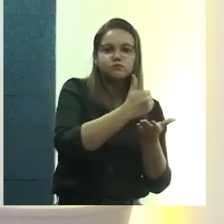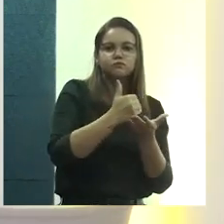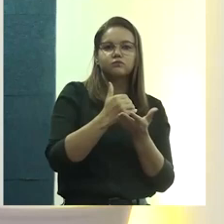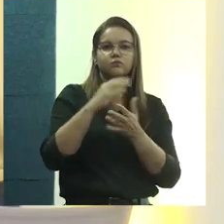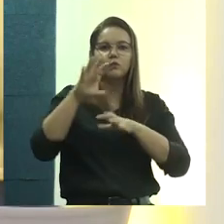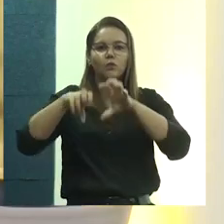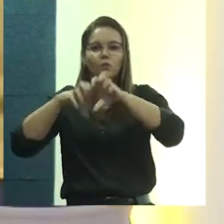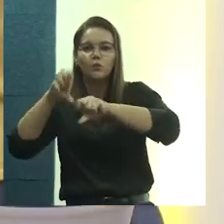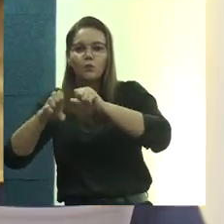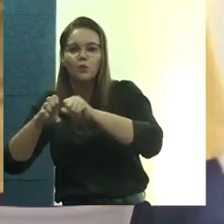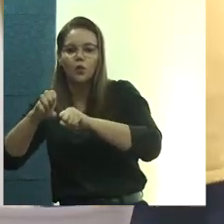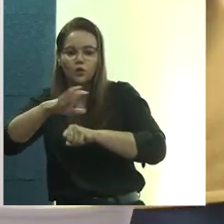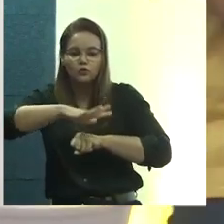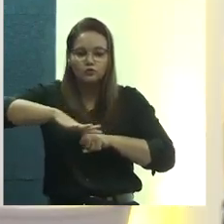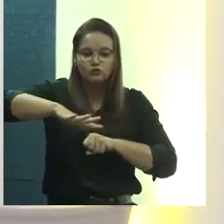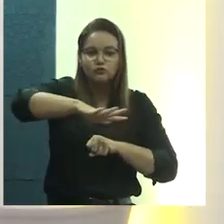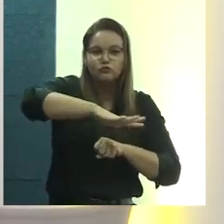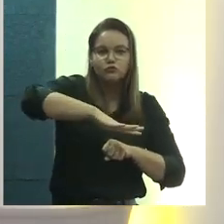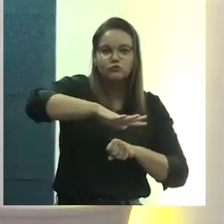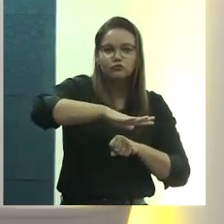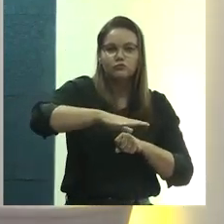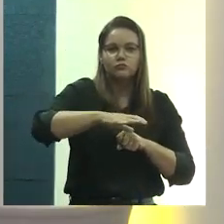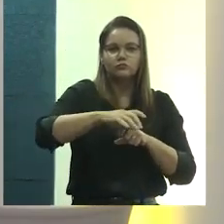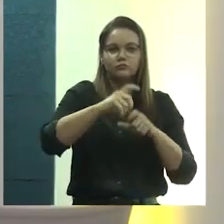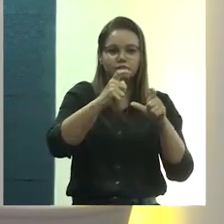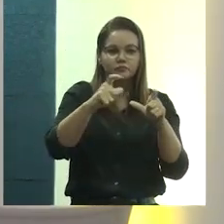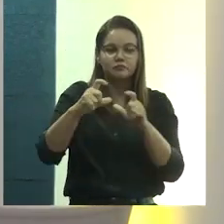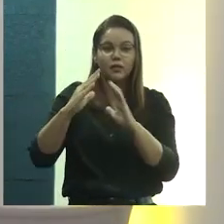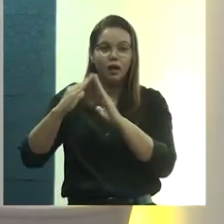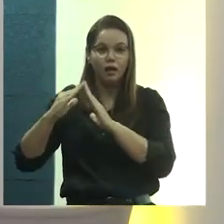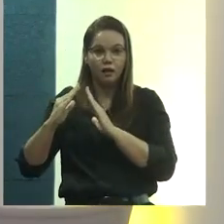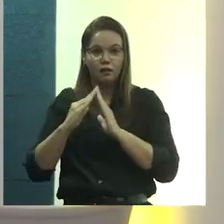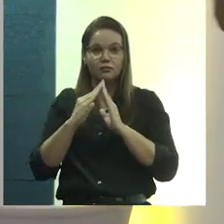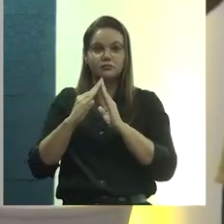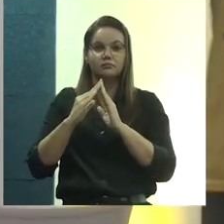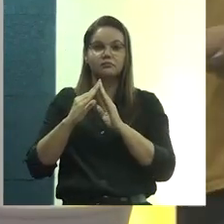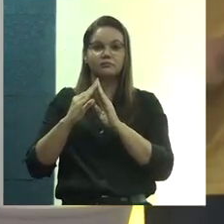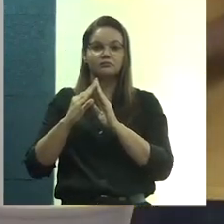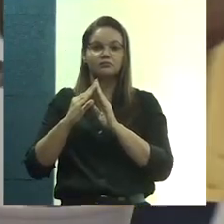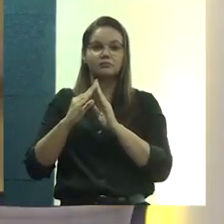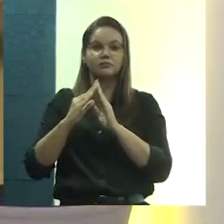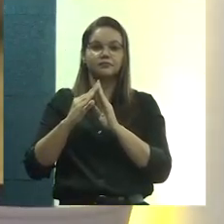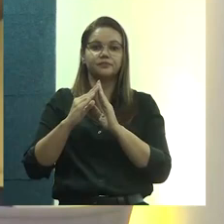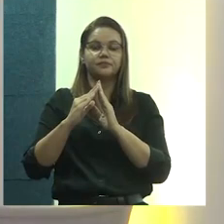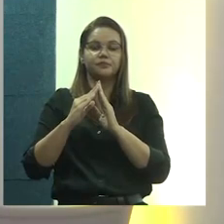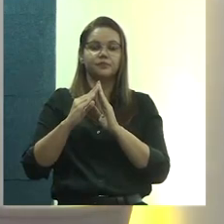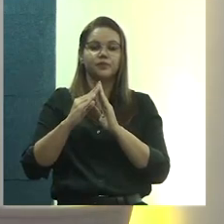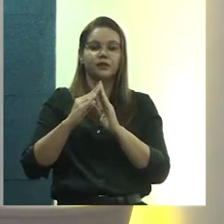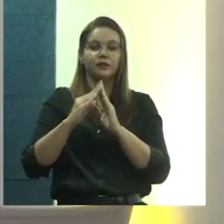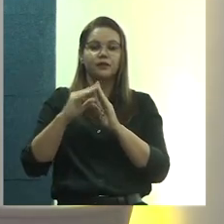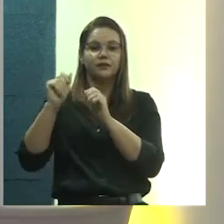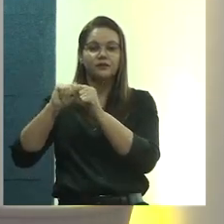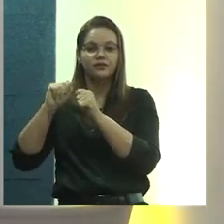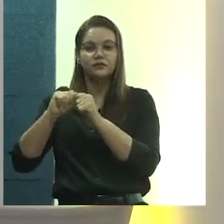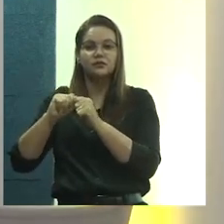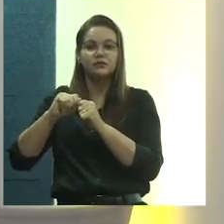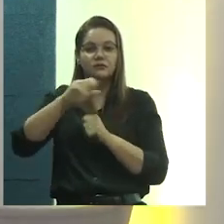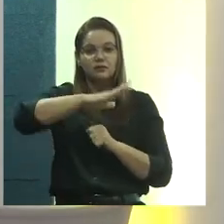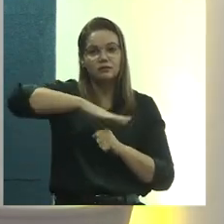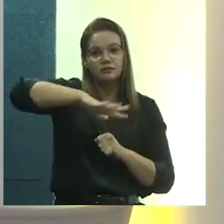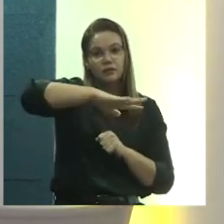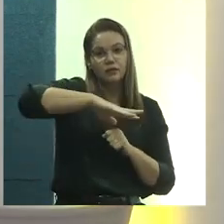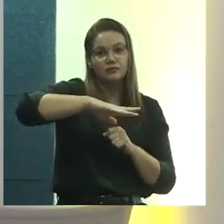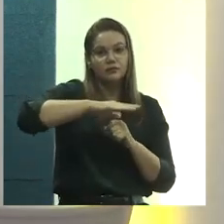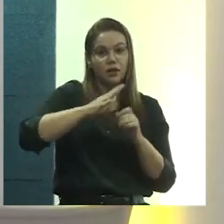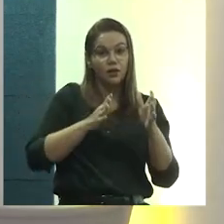respeito ao uso e ocupação do solo, fazer toda uma setorização da área, do